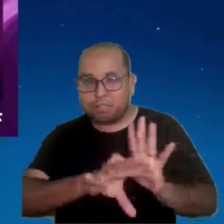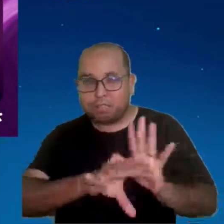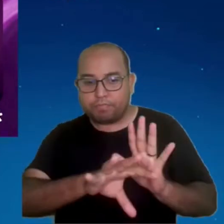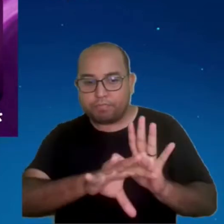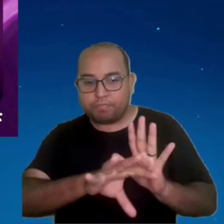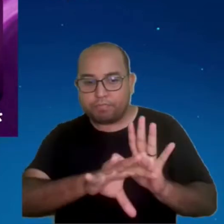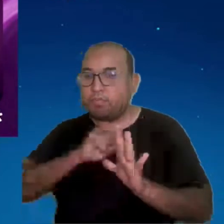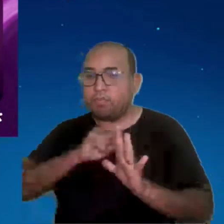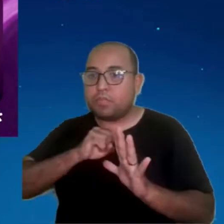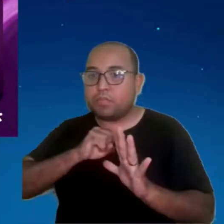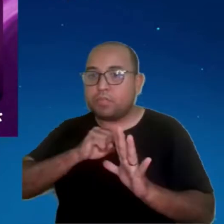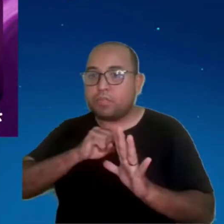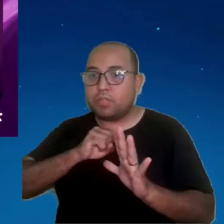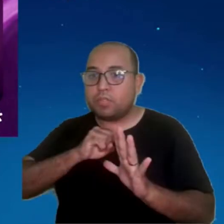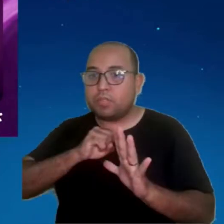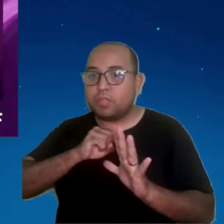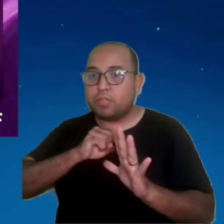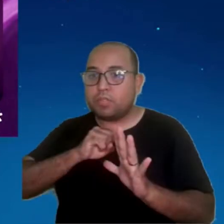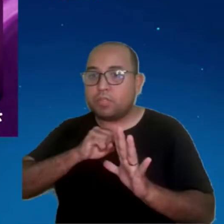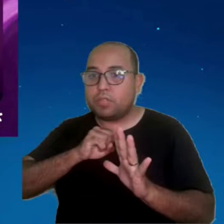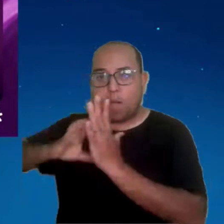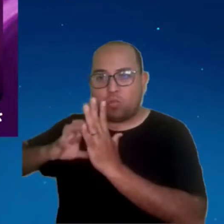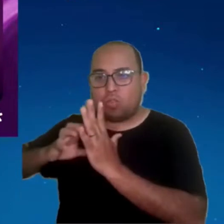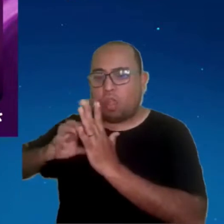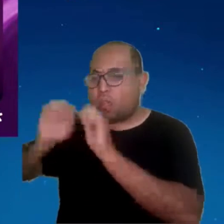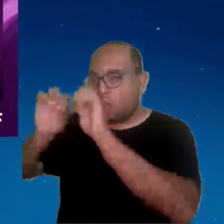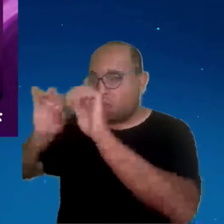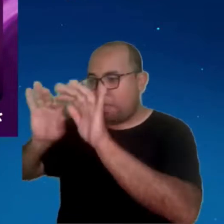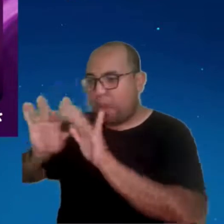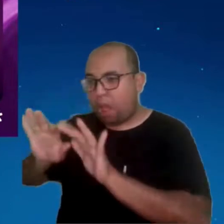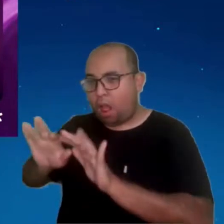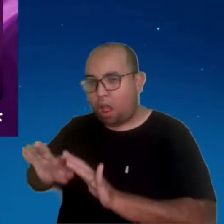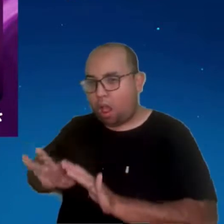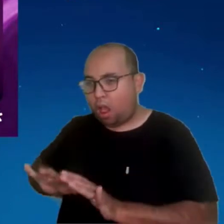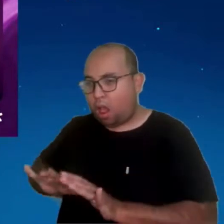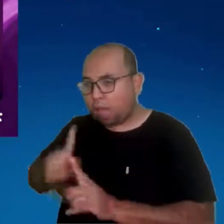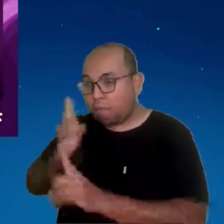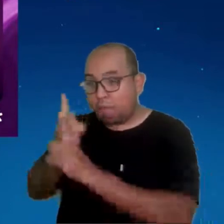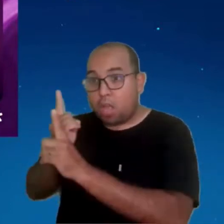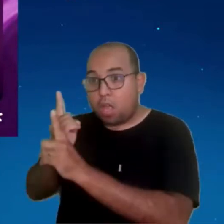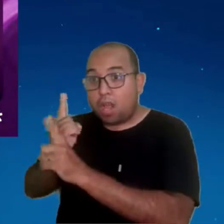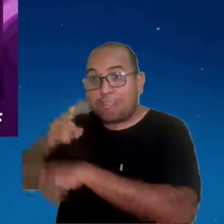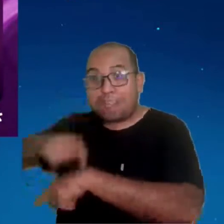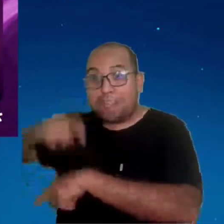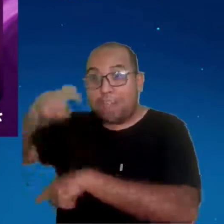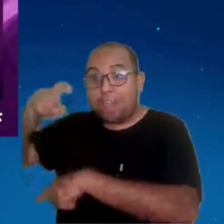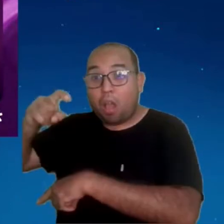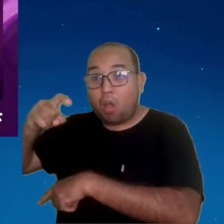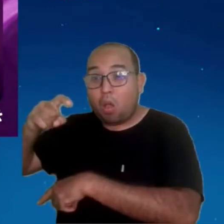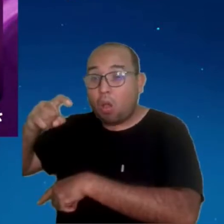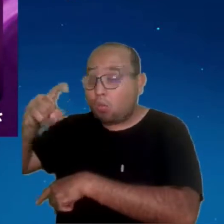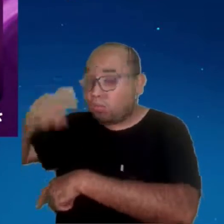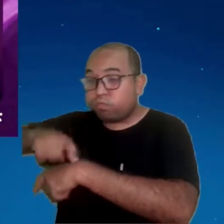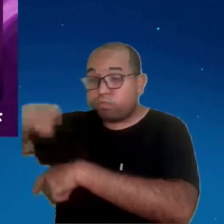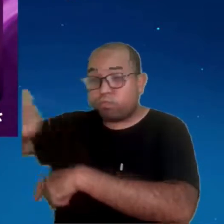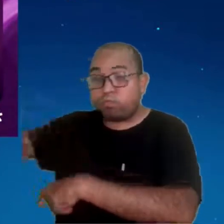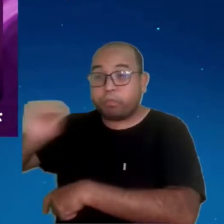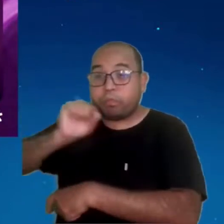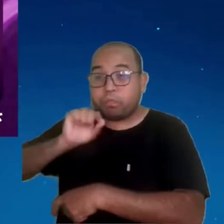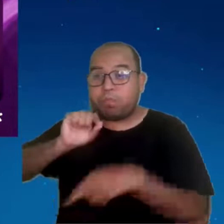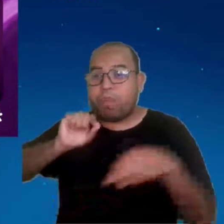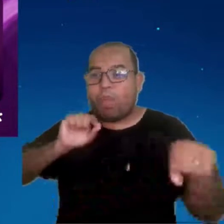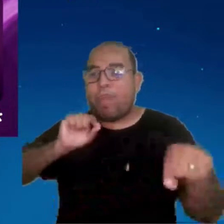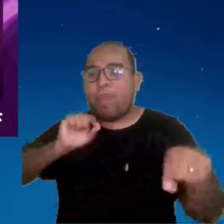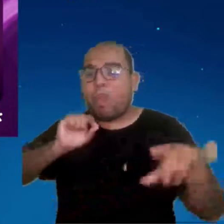banco de dados. Esse banco de dados informa em tempo real, naquela latência de um milissegundo, aquele carro é roubado.